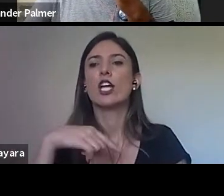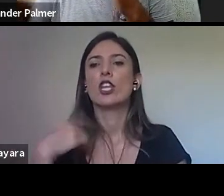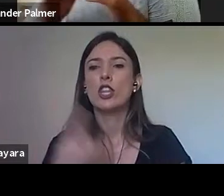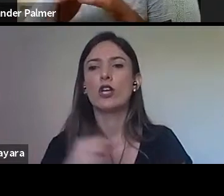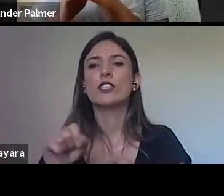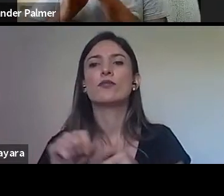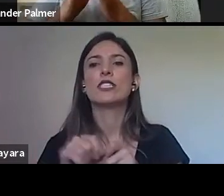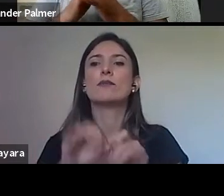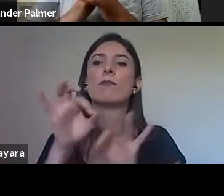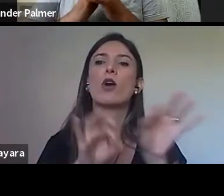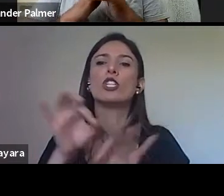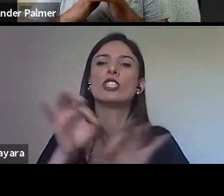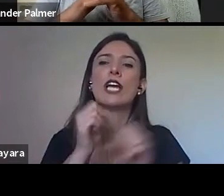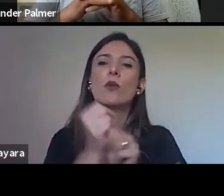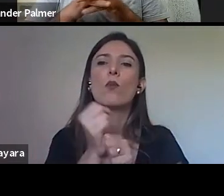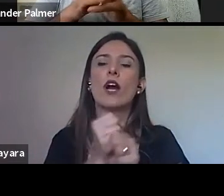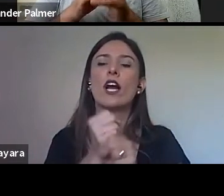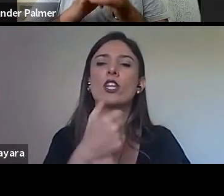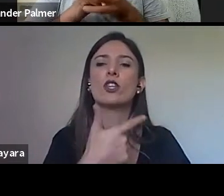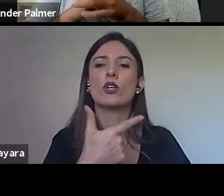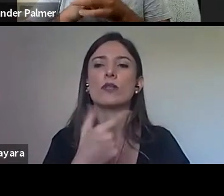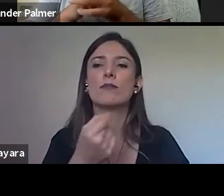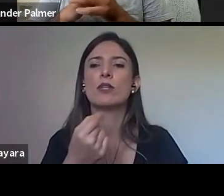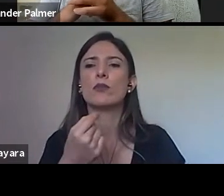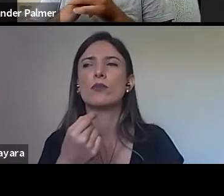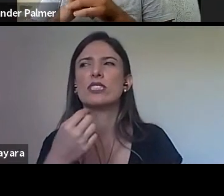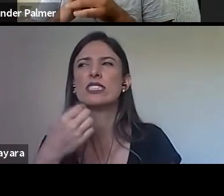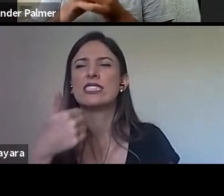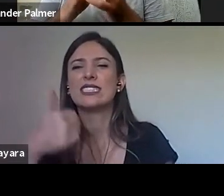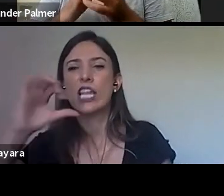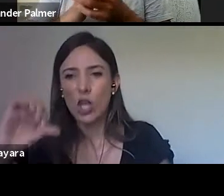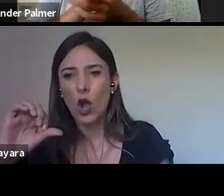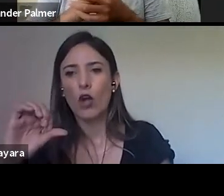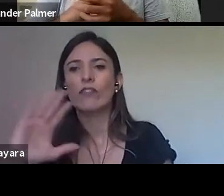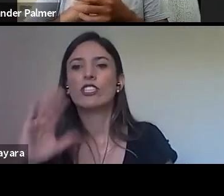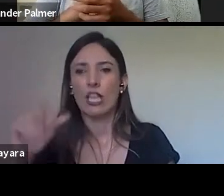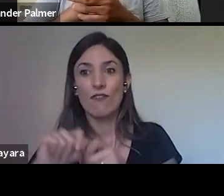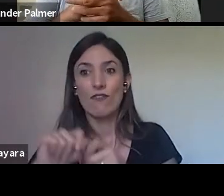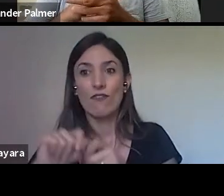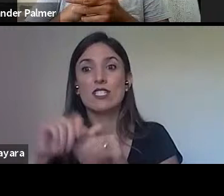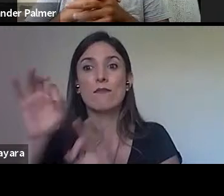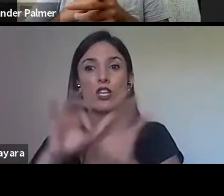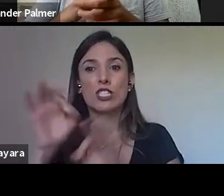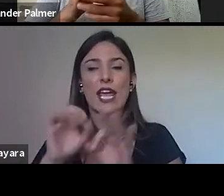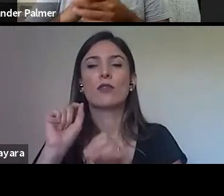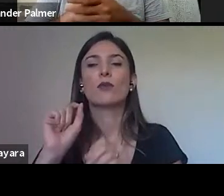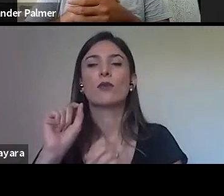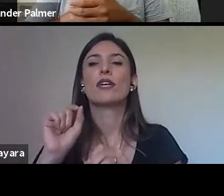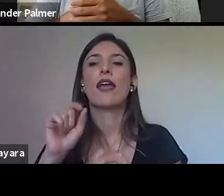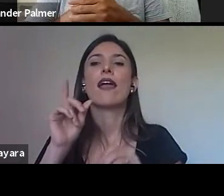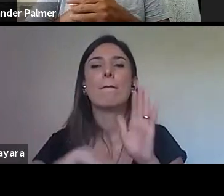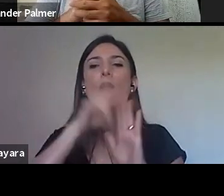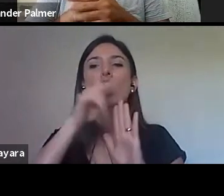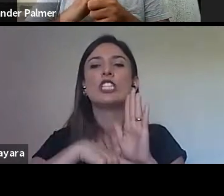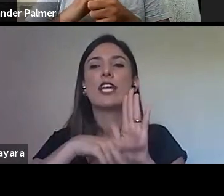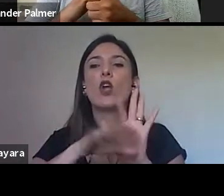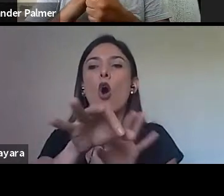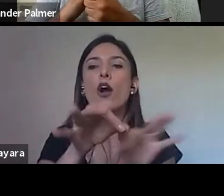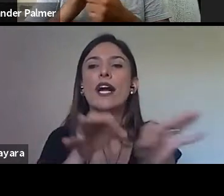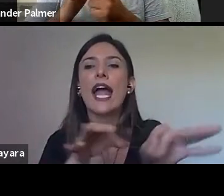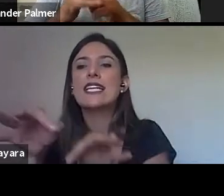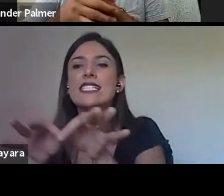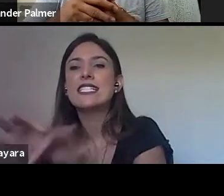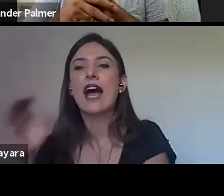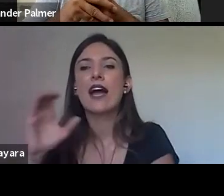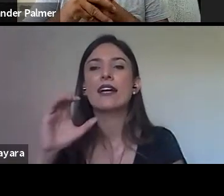em 2018, em 2019, um projeto de organização da documentação da Câmara de Diamantina, né? Que foi um